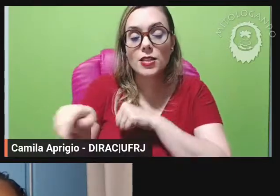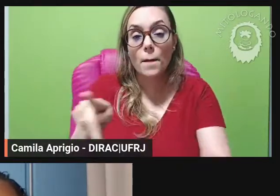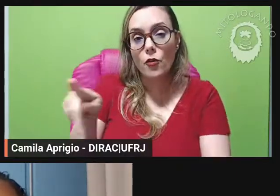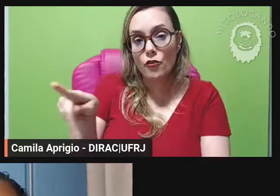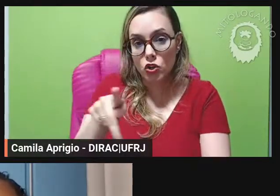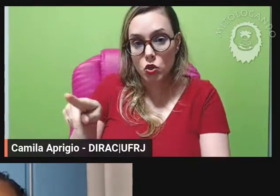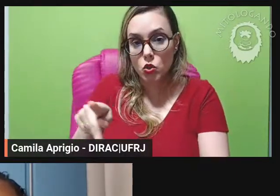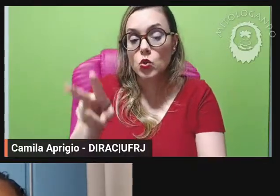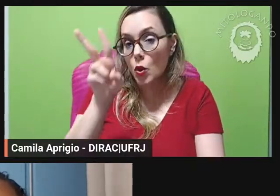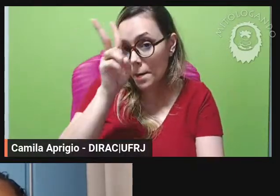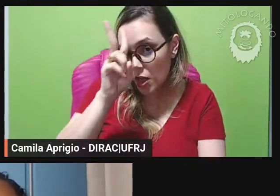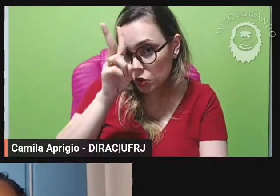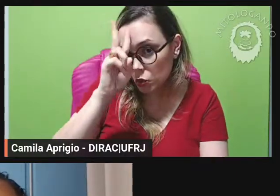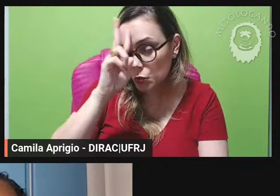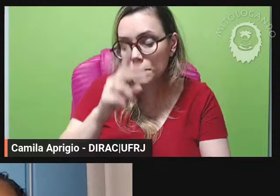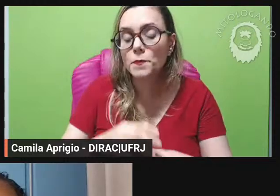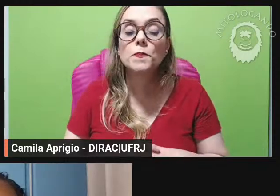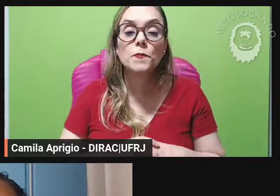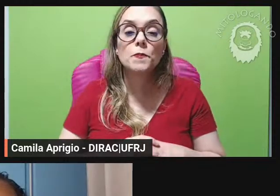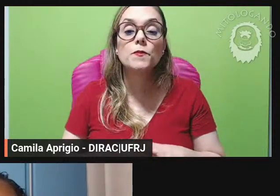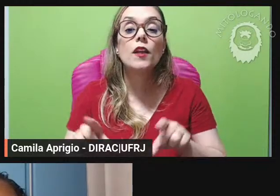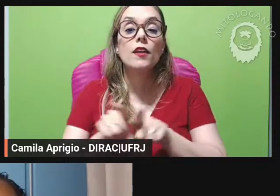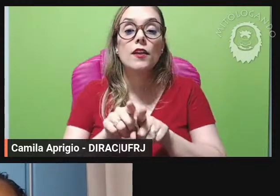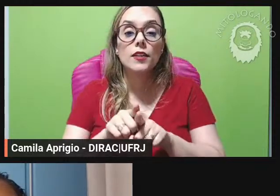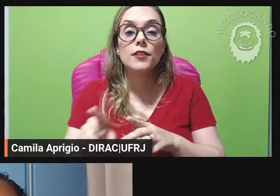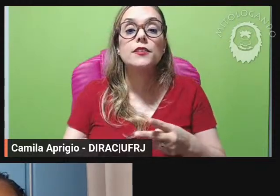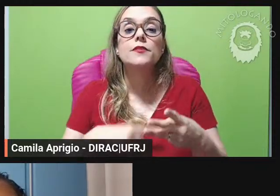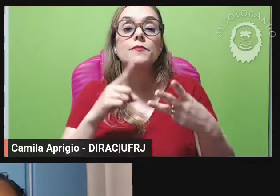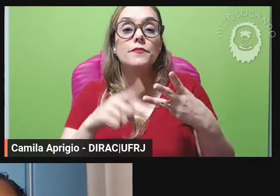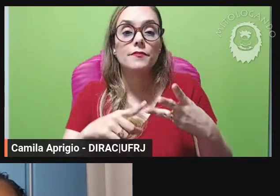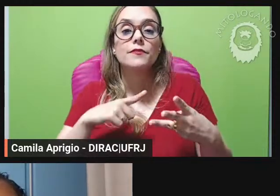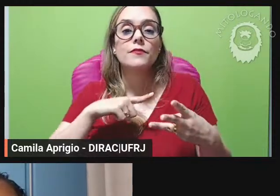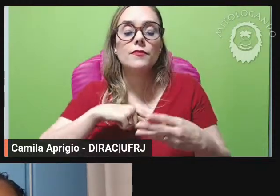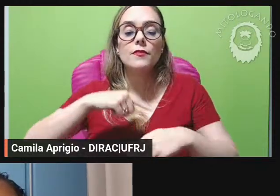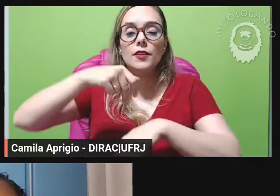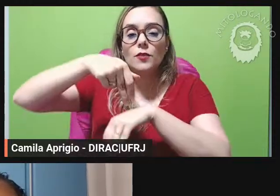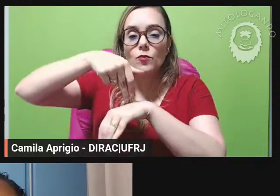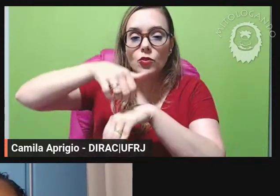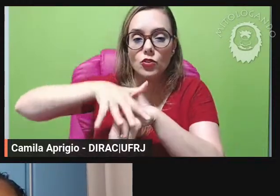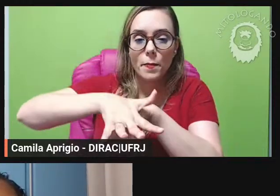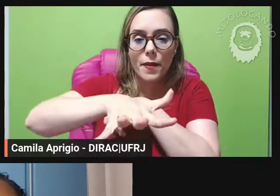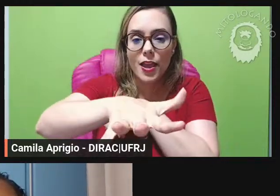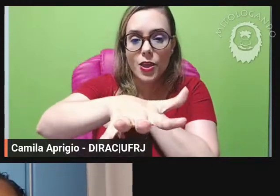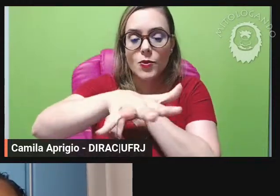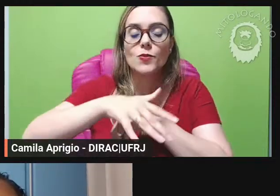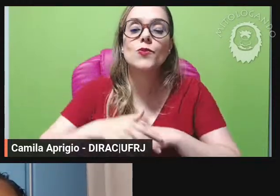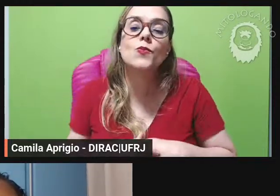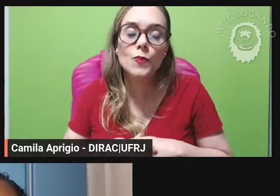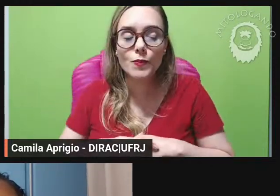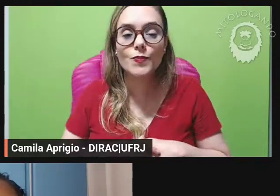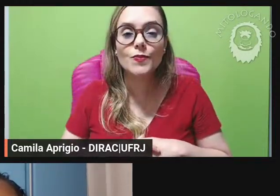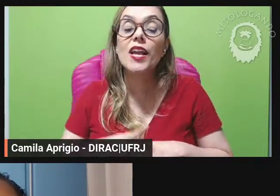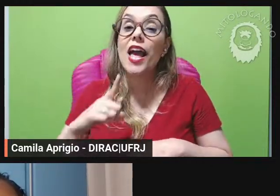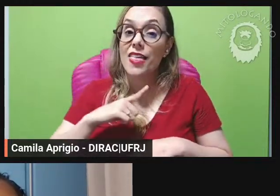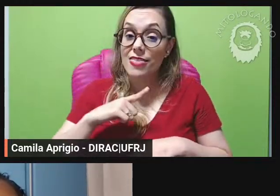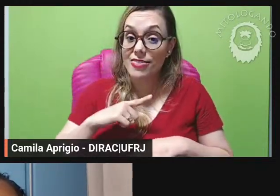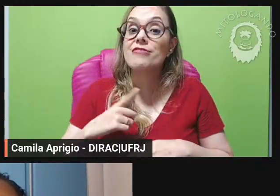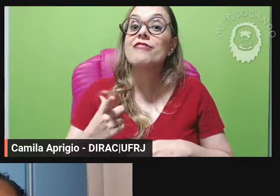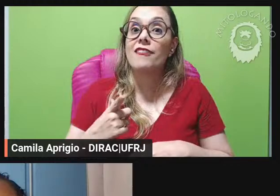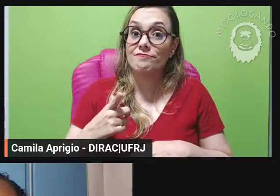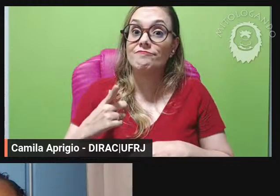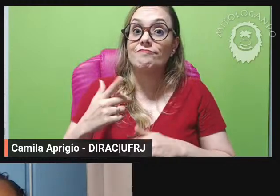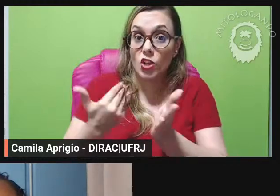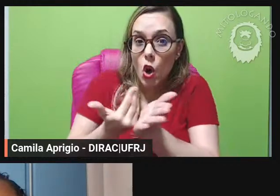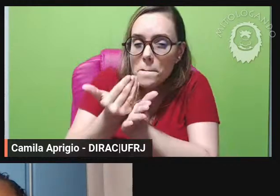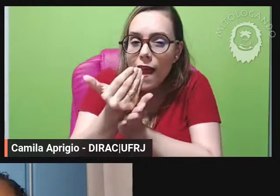como professora da sala de recursos multifuncional desde 2022 Lloyd é